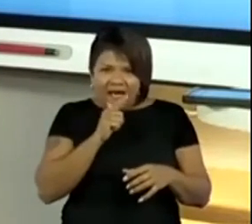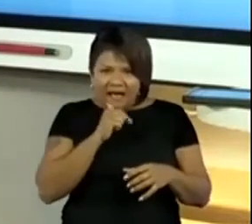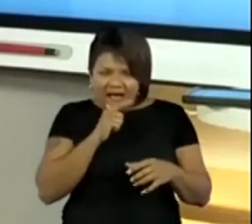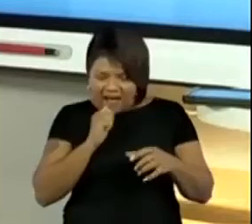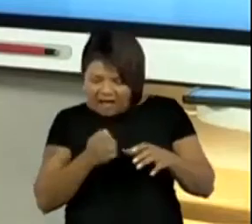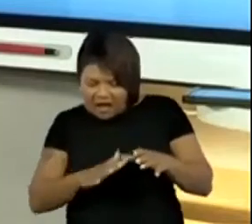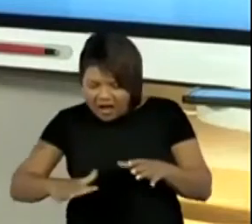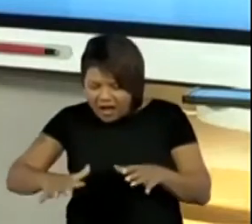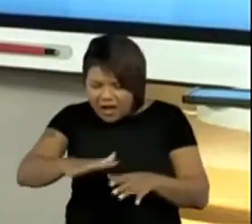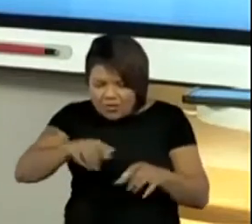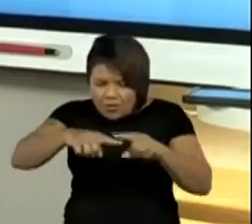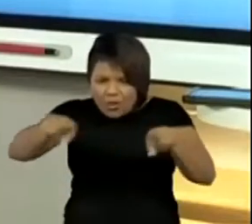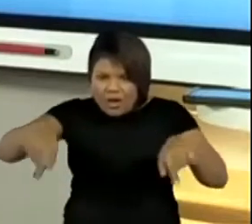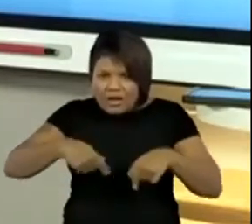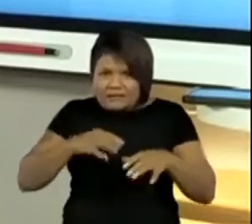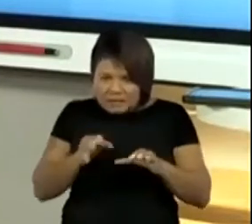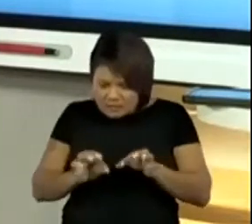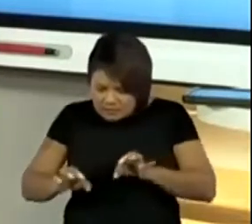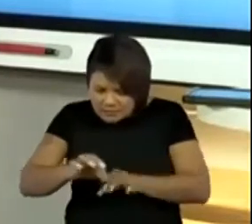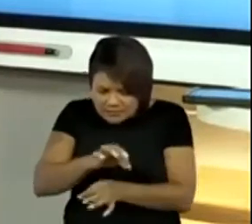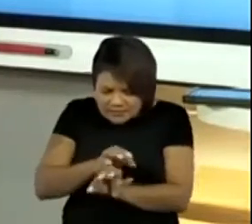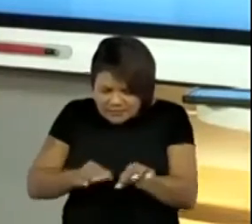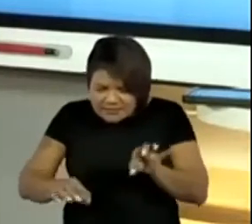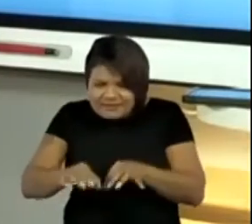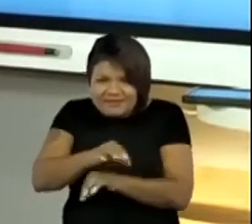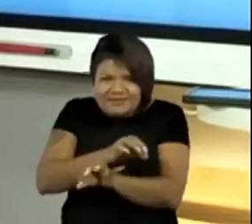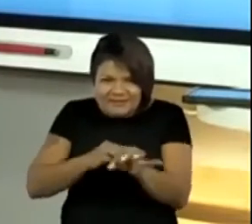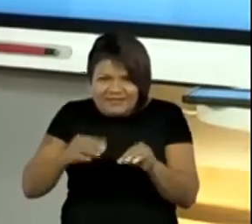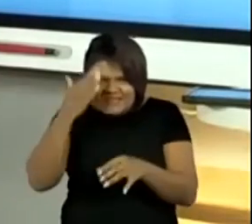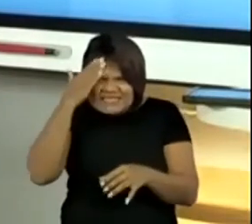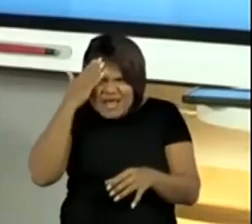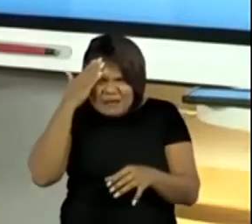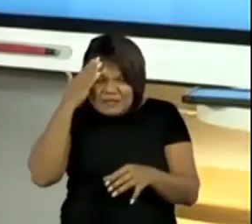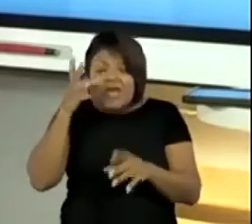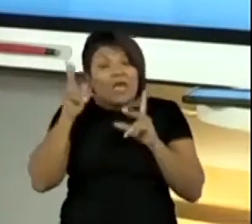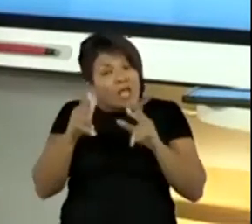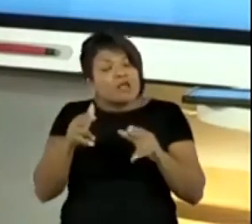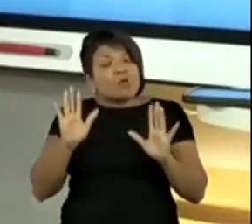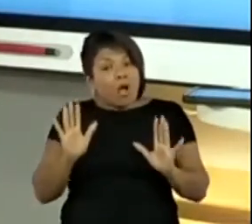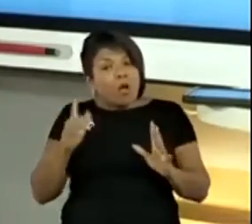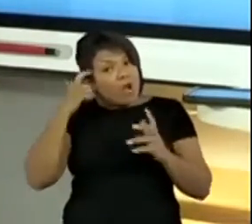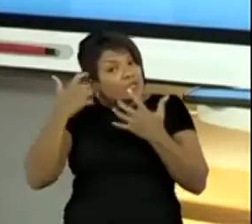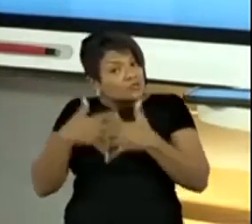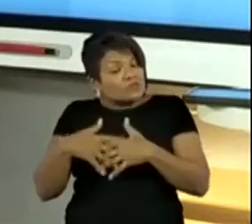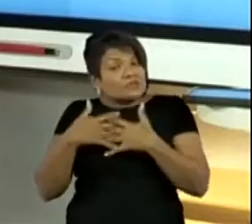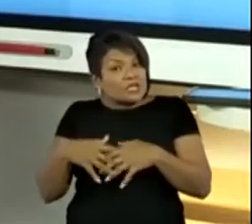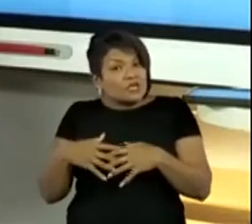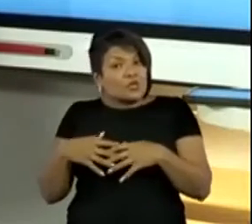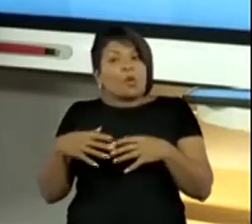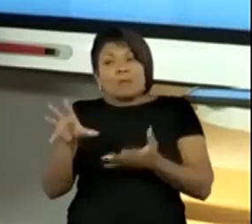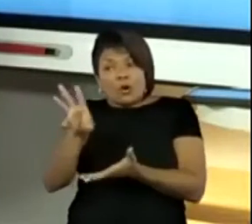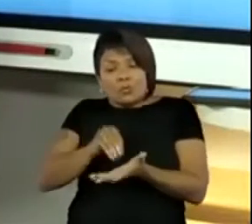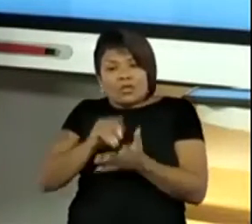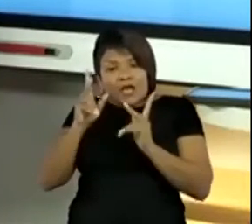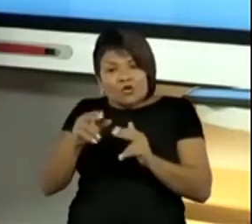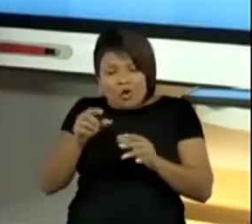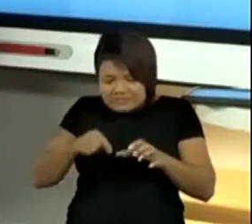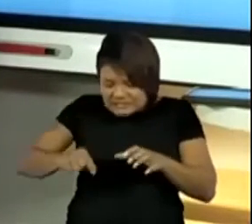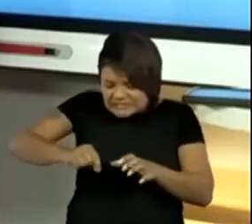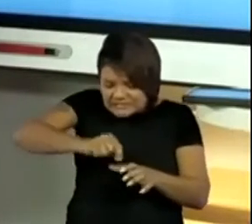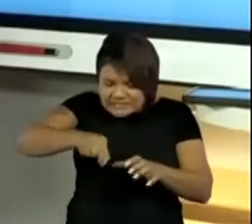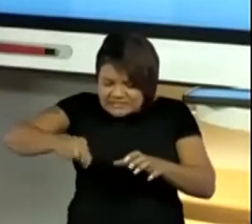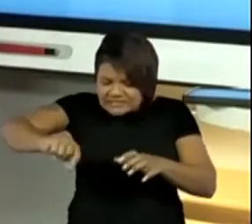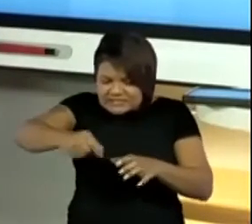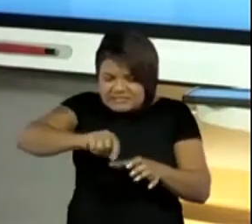no lagoinho, não tem aquelas mosquinhas que estão... Então, é aquelas mosquinhas lá. É mais ou menos esse o raciocínio que eles têm para a gente